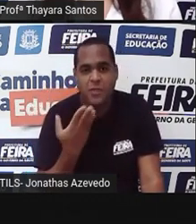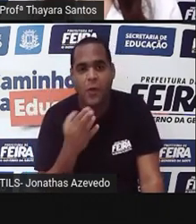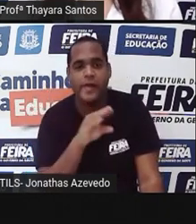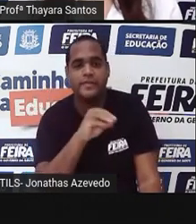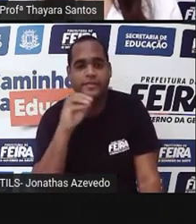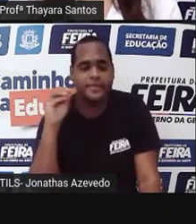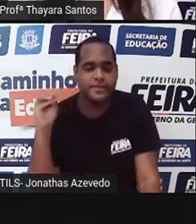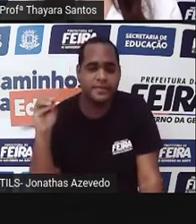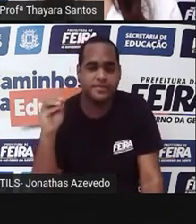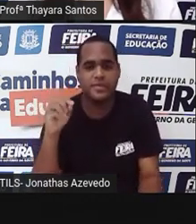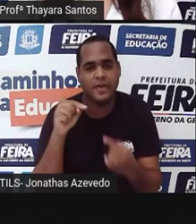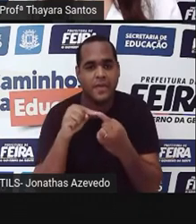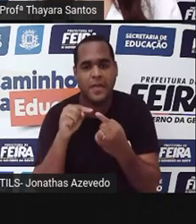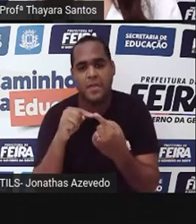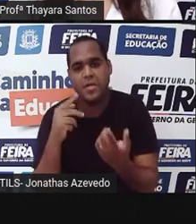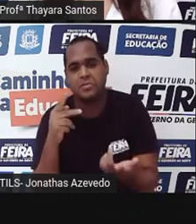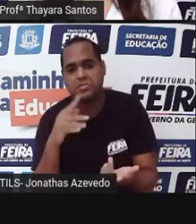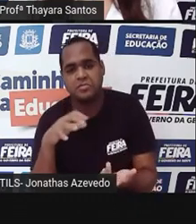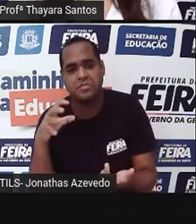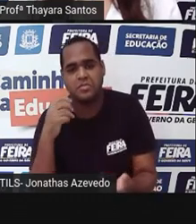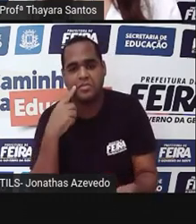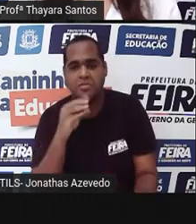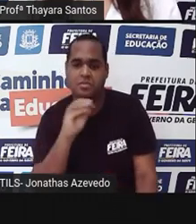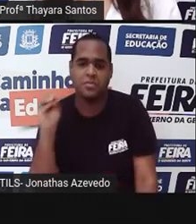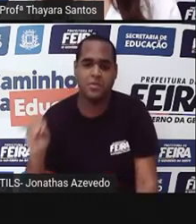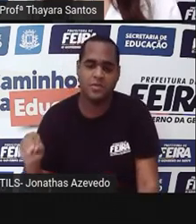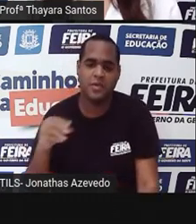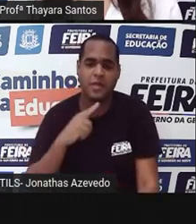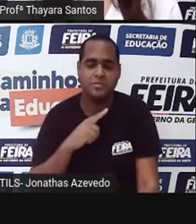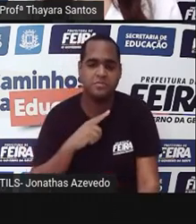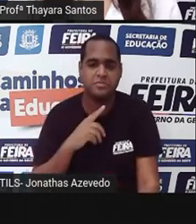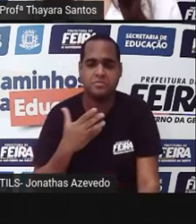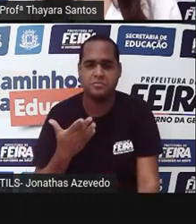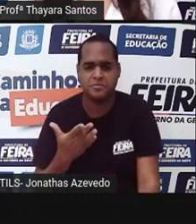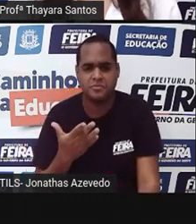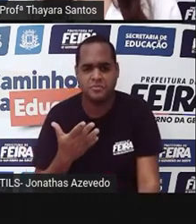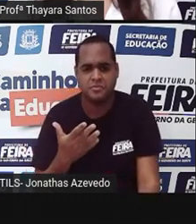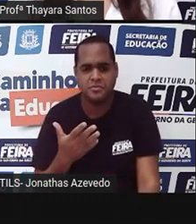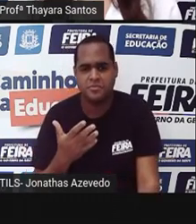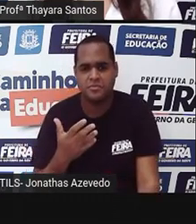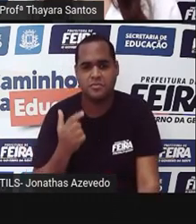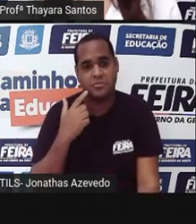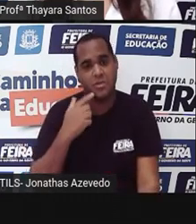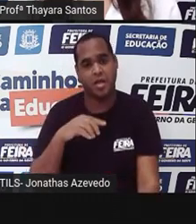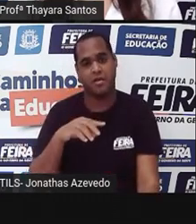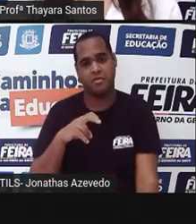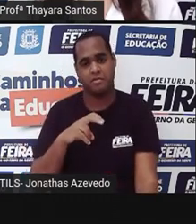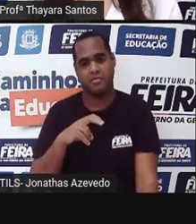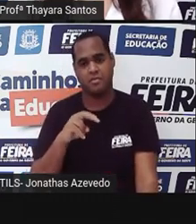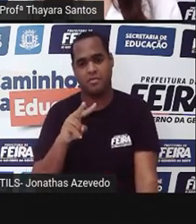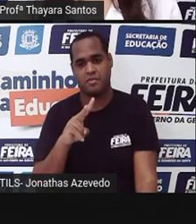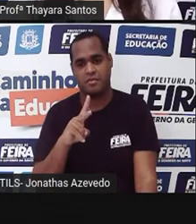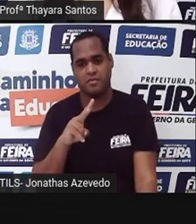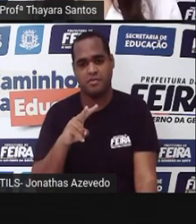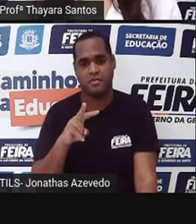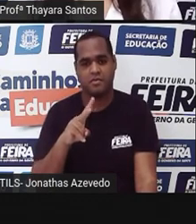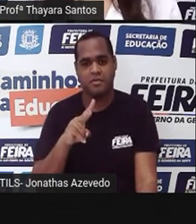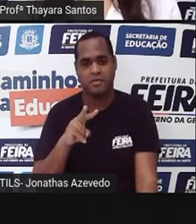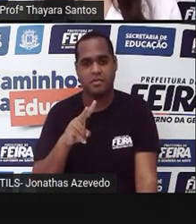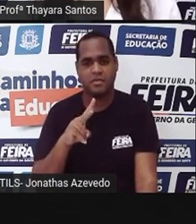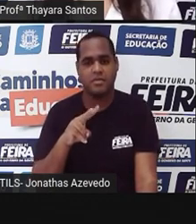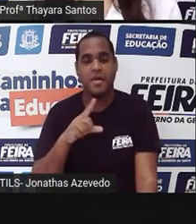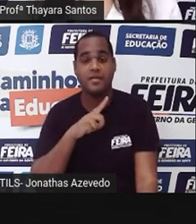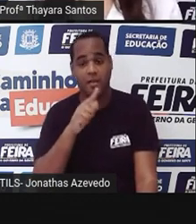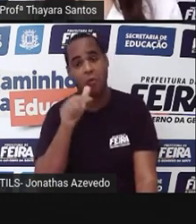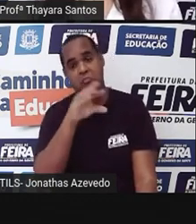daqui é o polvo. Eu acho que ele é um bivalve. E aqui tem um caramujo e tem uma minhoca. Eu